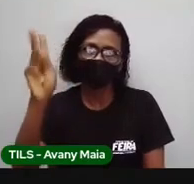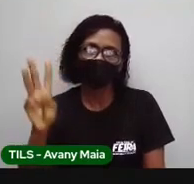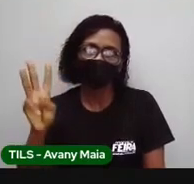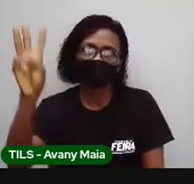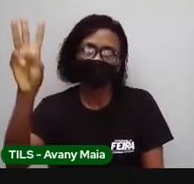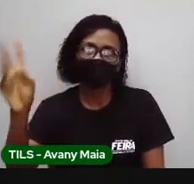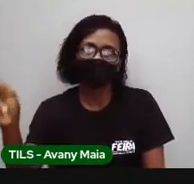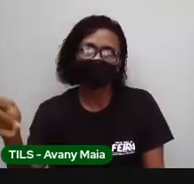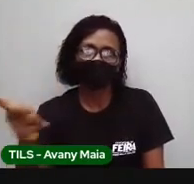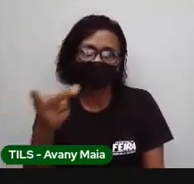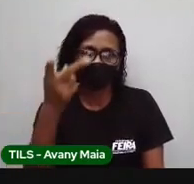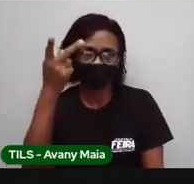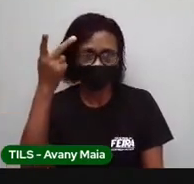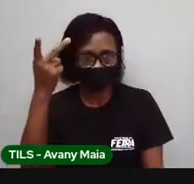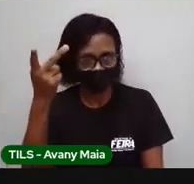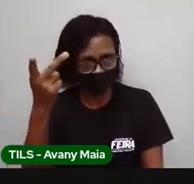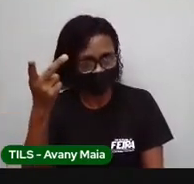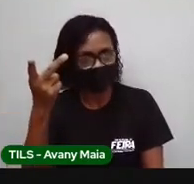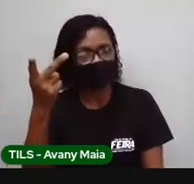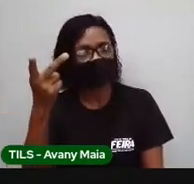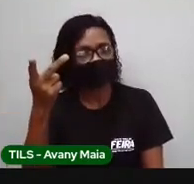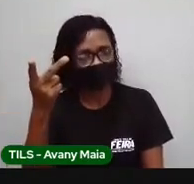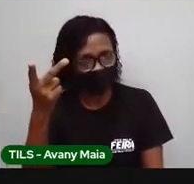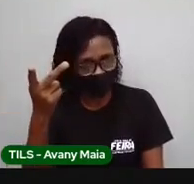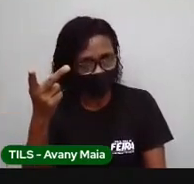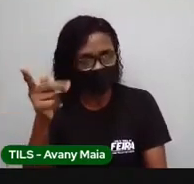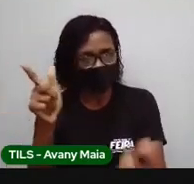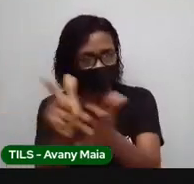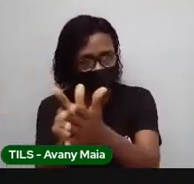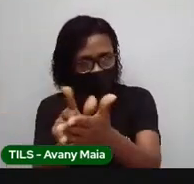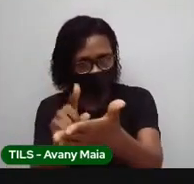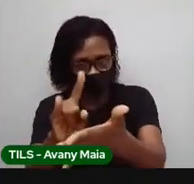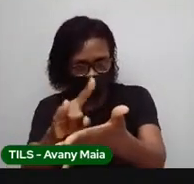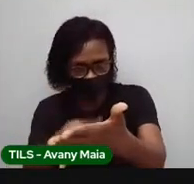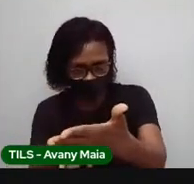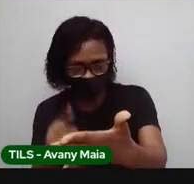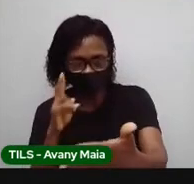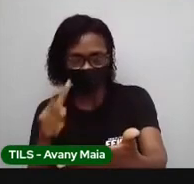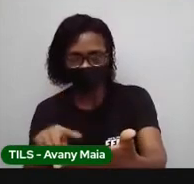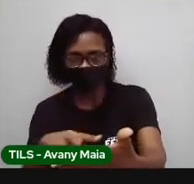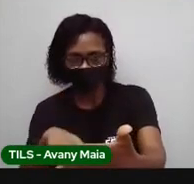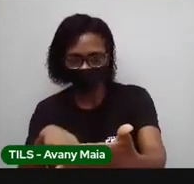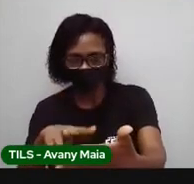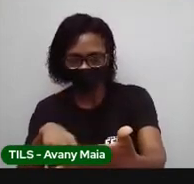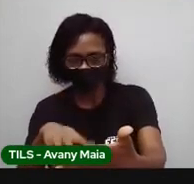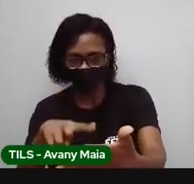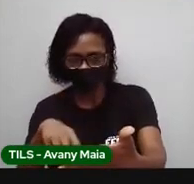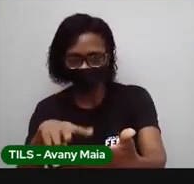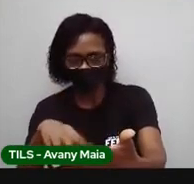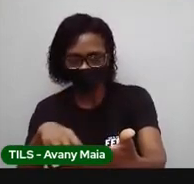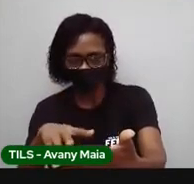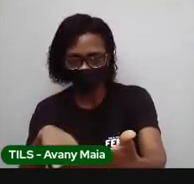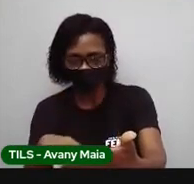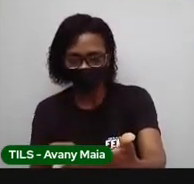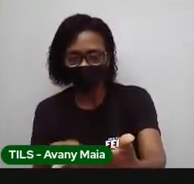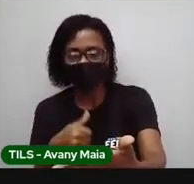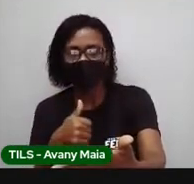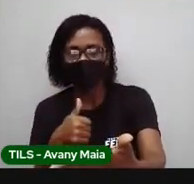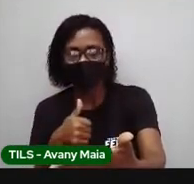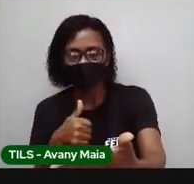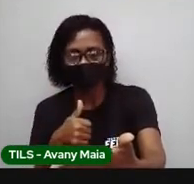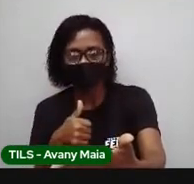pegando uma conta de energia e vendo esse consumo, tá? Então,